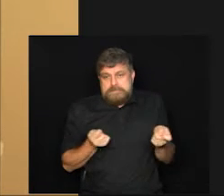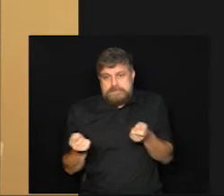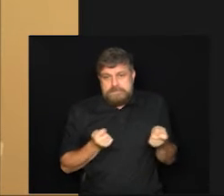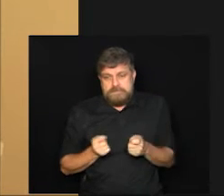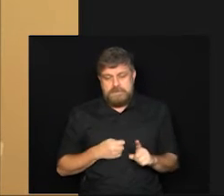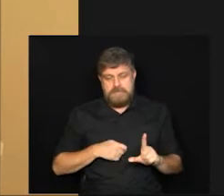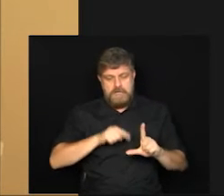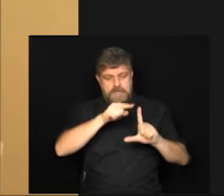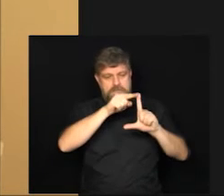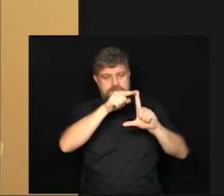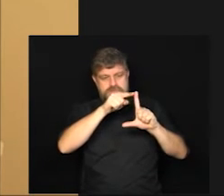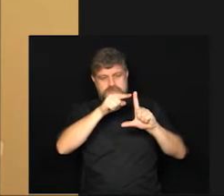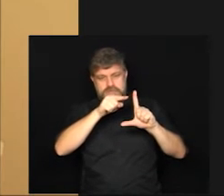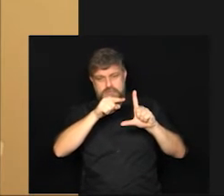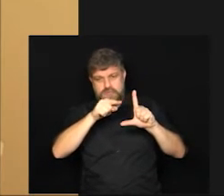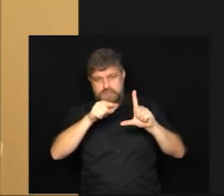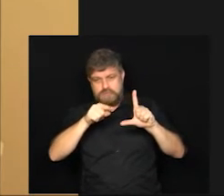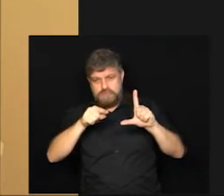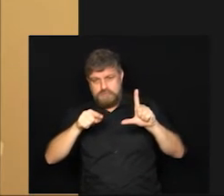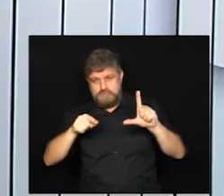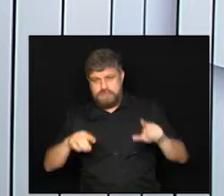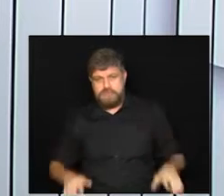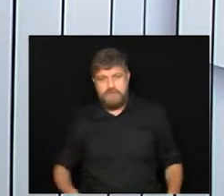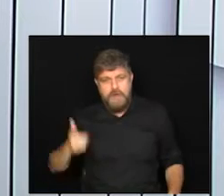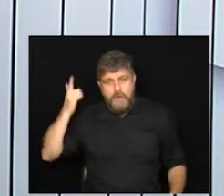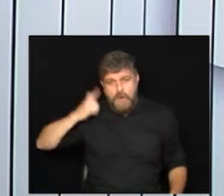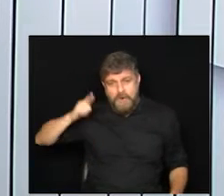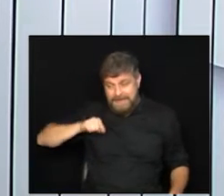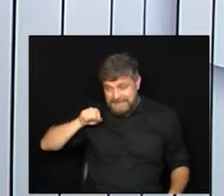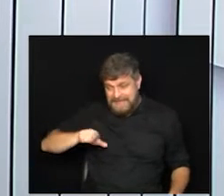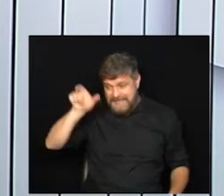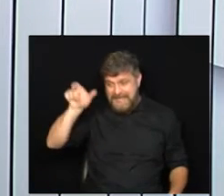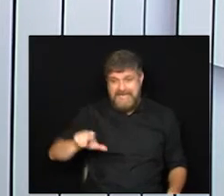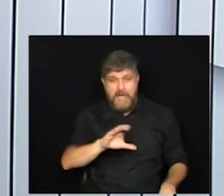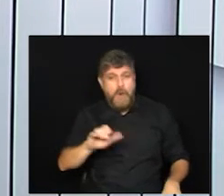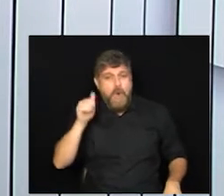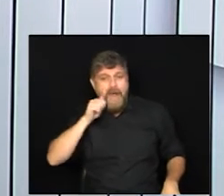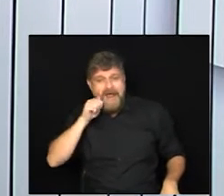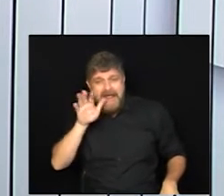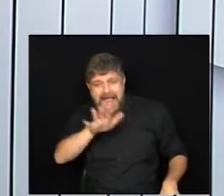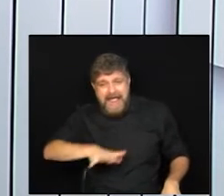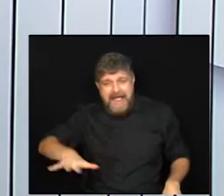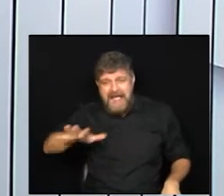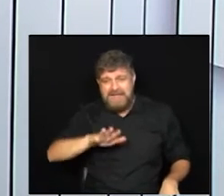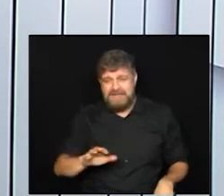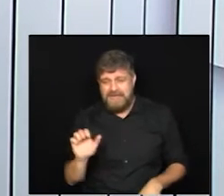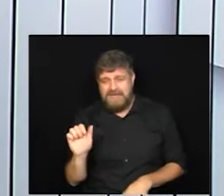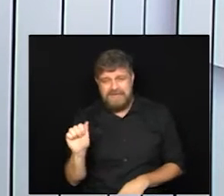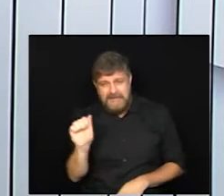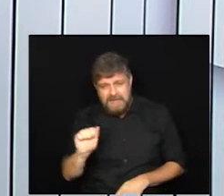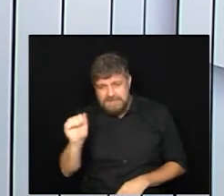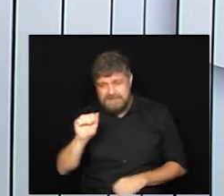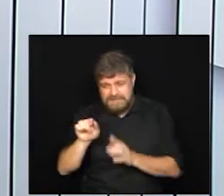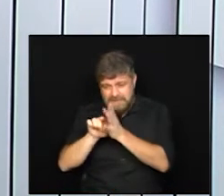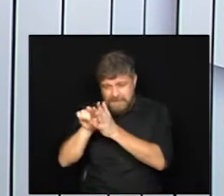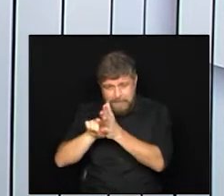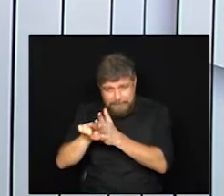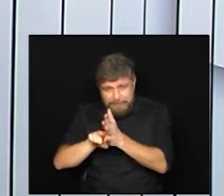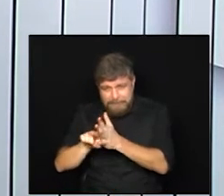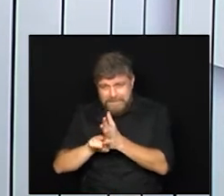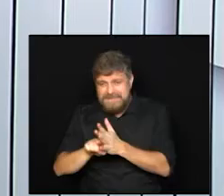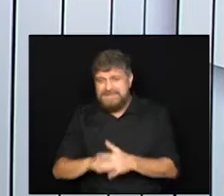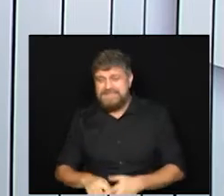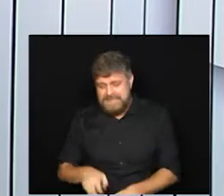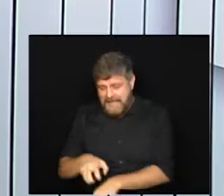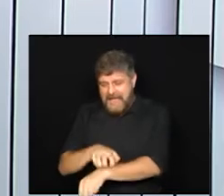pandemia Lorena de Castro Diniz coordenadora do Departamento Científico de Imunização da Associação Brasileira